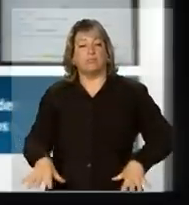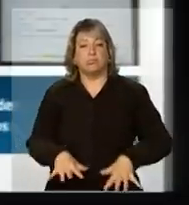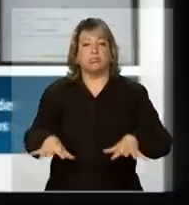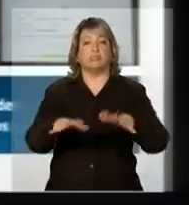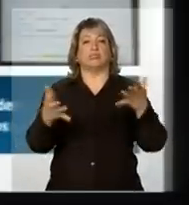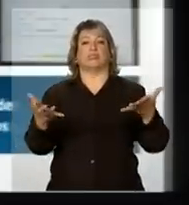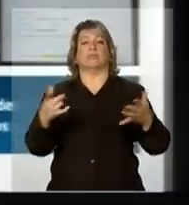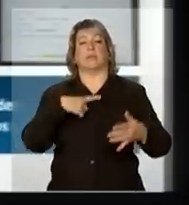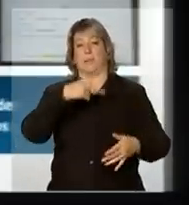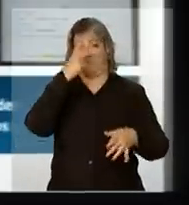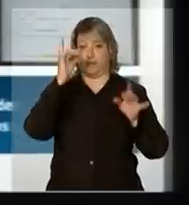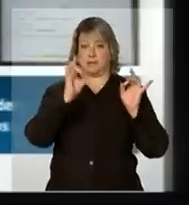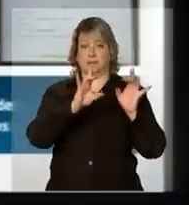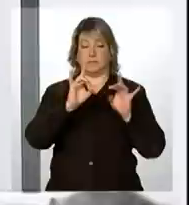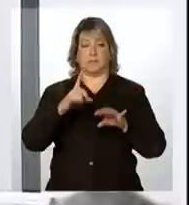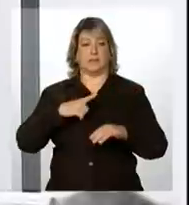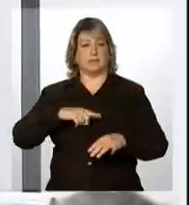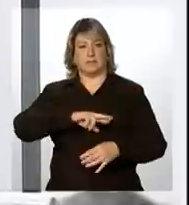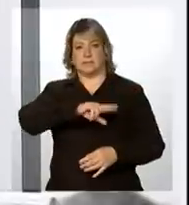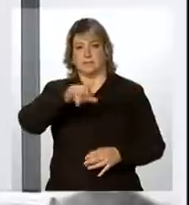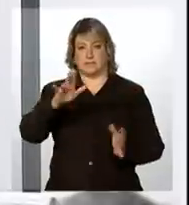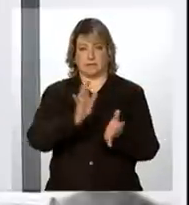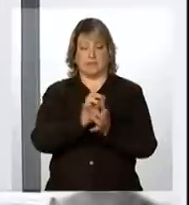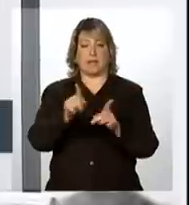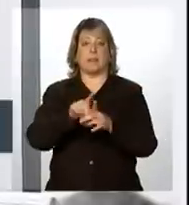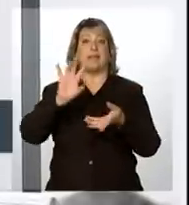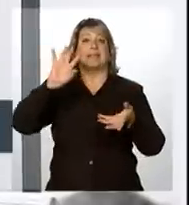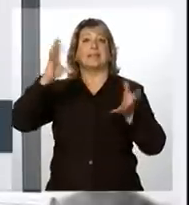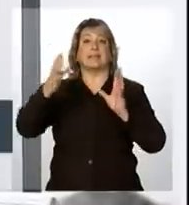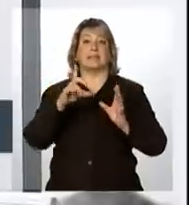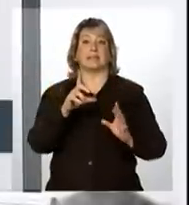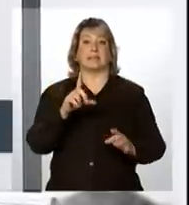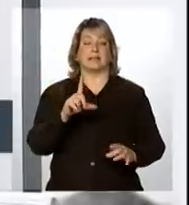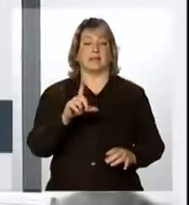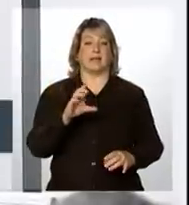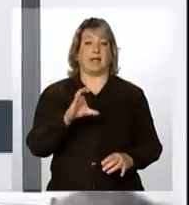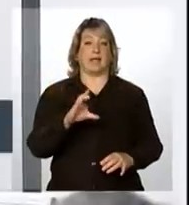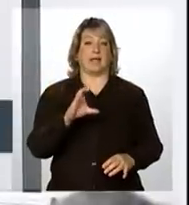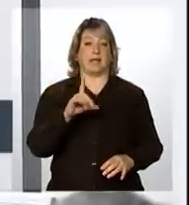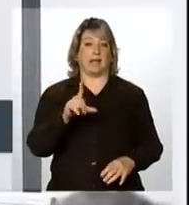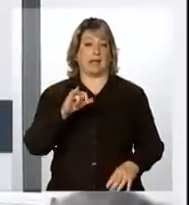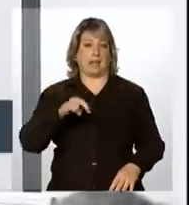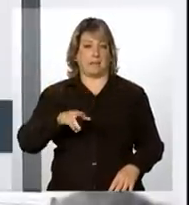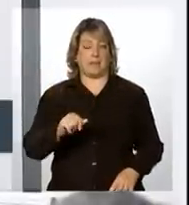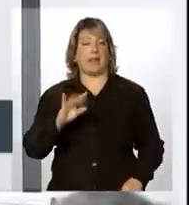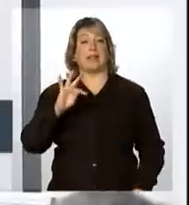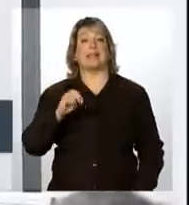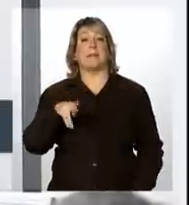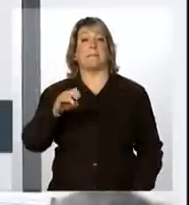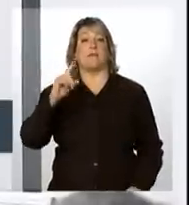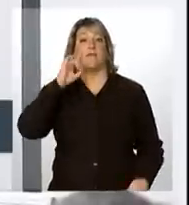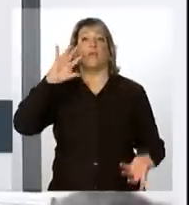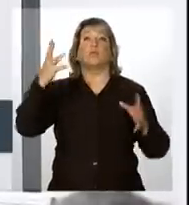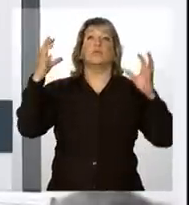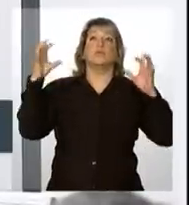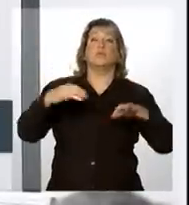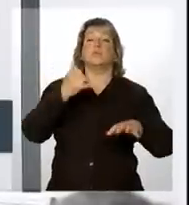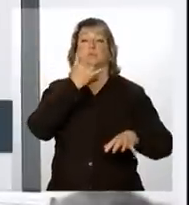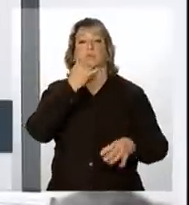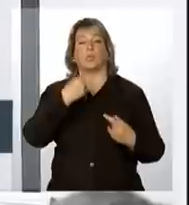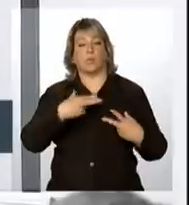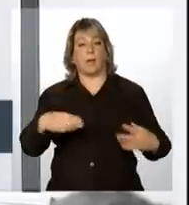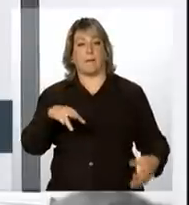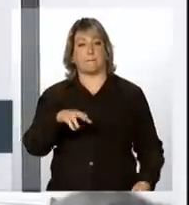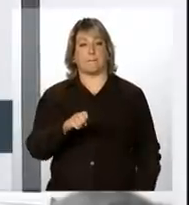especialista em meteorologia. E temos todo um suporte de desenvolvimento de TI, todo um suporte